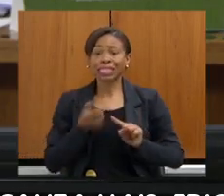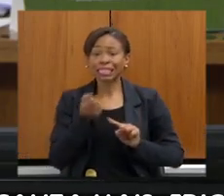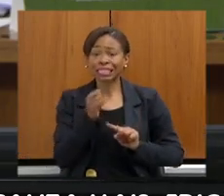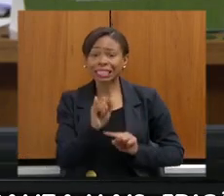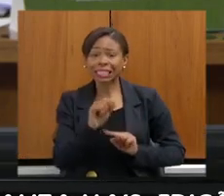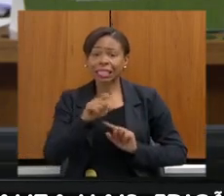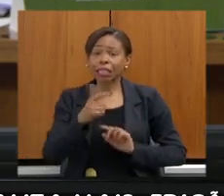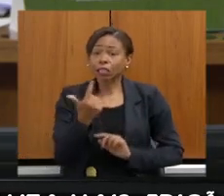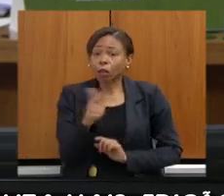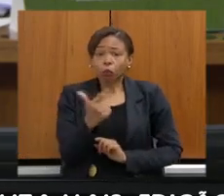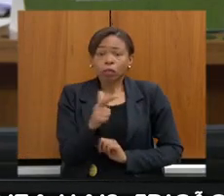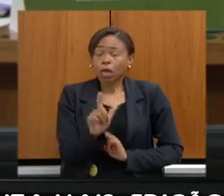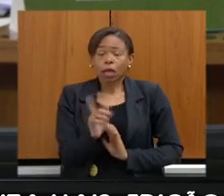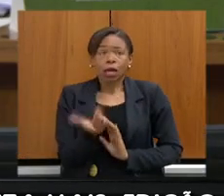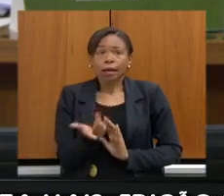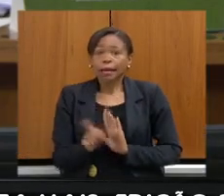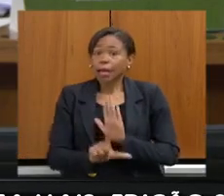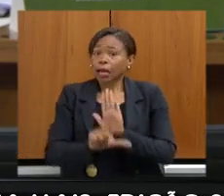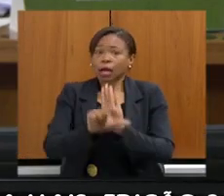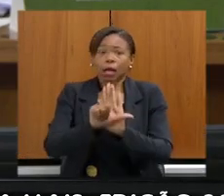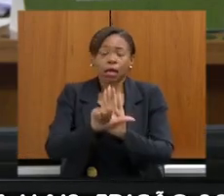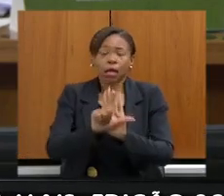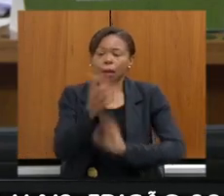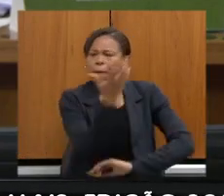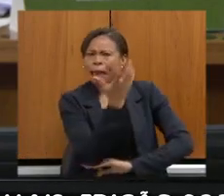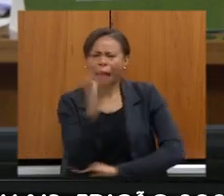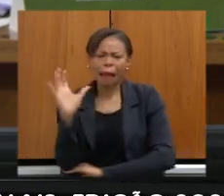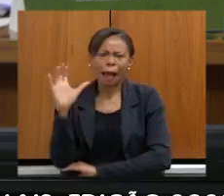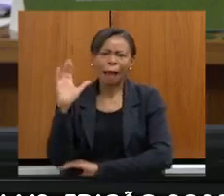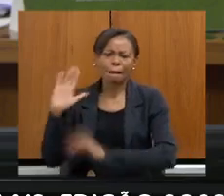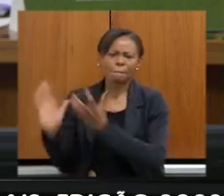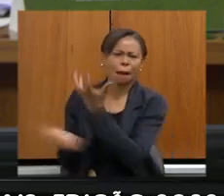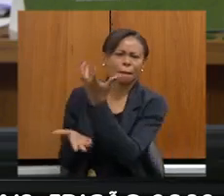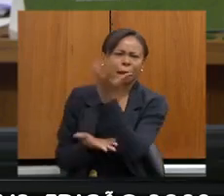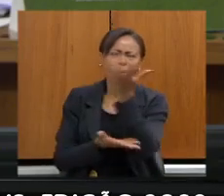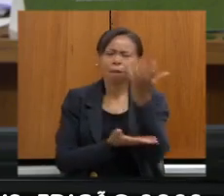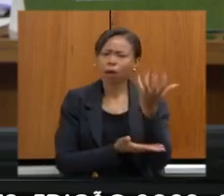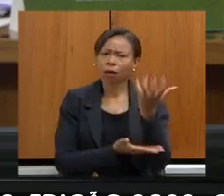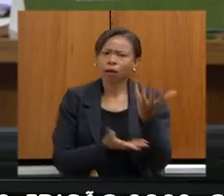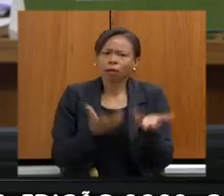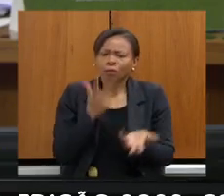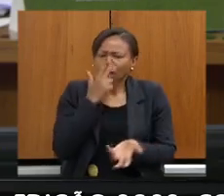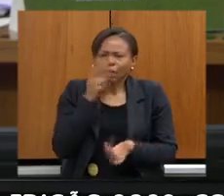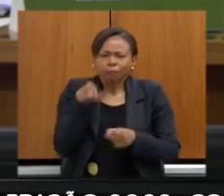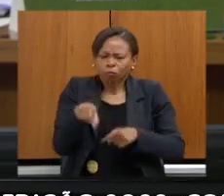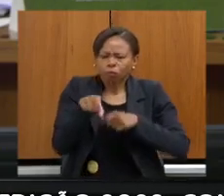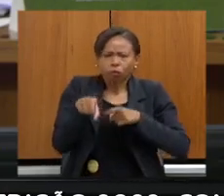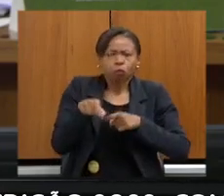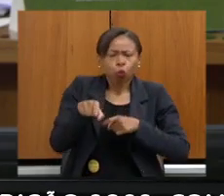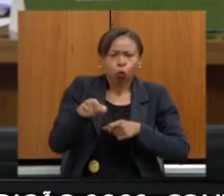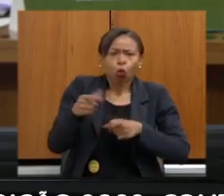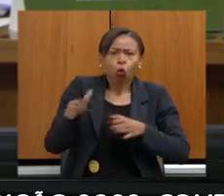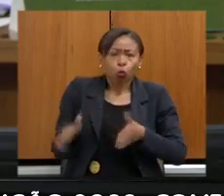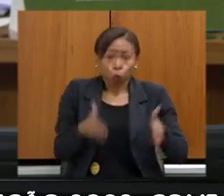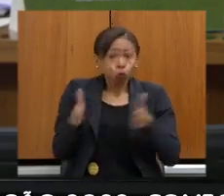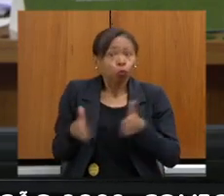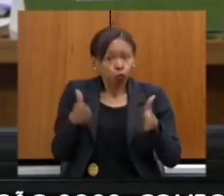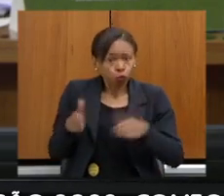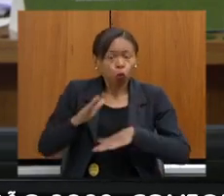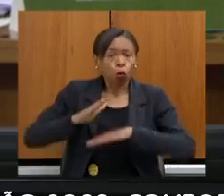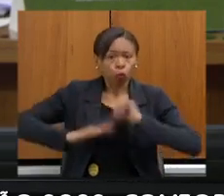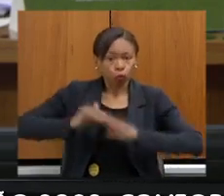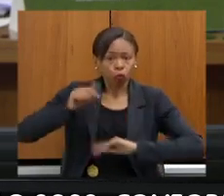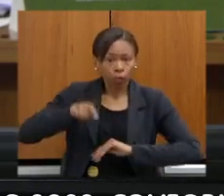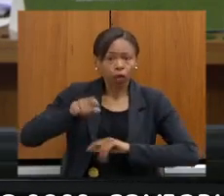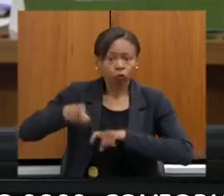eles, infelizmente, criam uma imagem do produtor rural, que não é a realidade. A realidade é que os produtores rurais têm cada